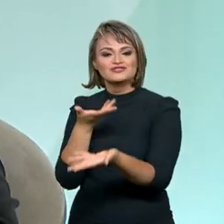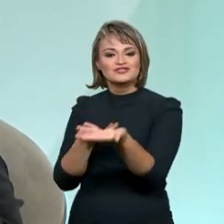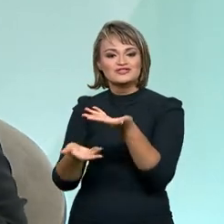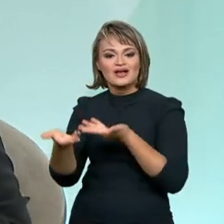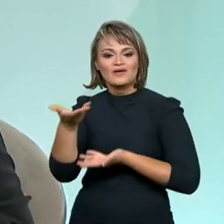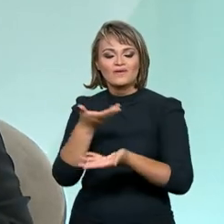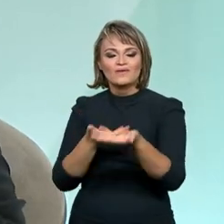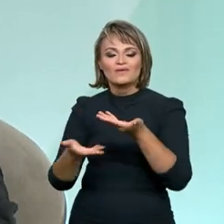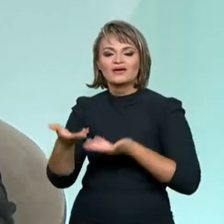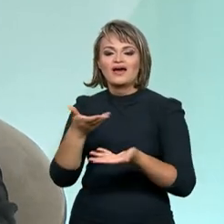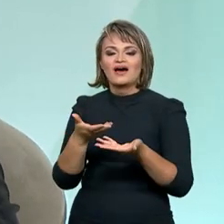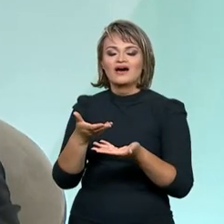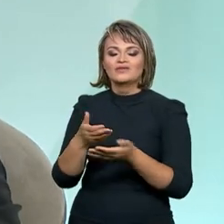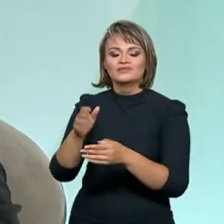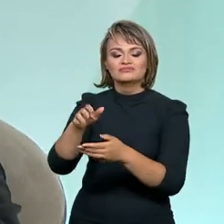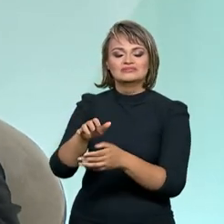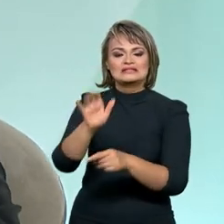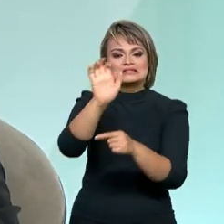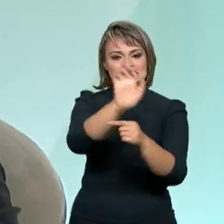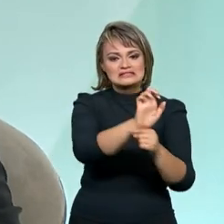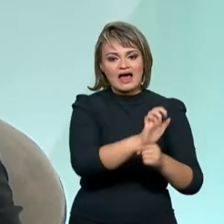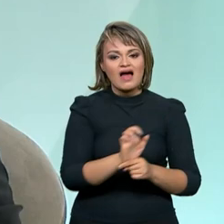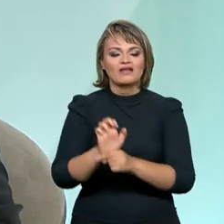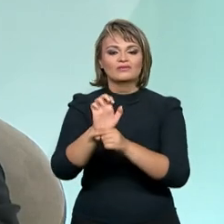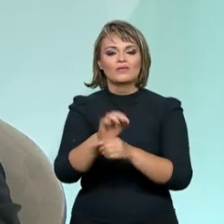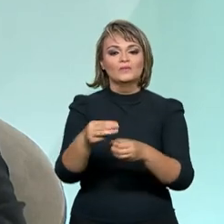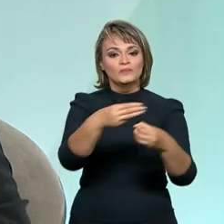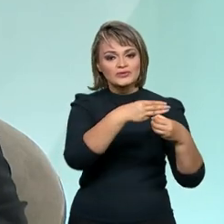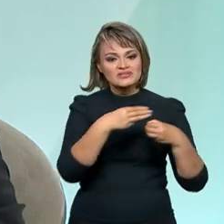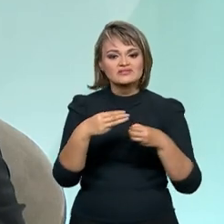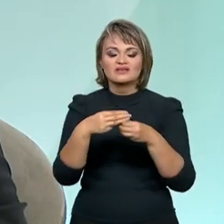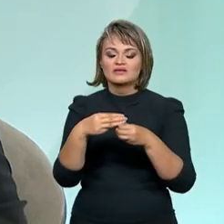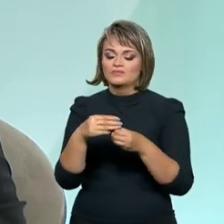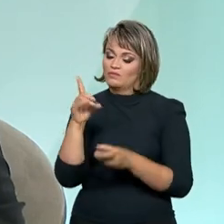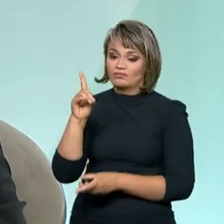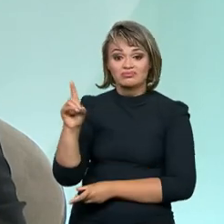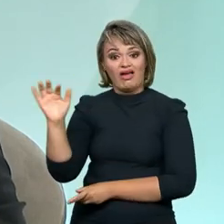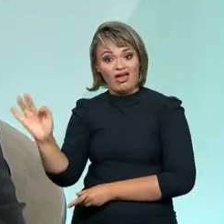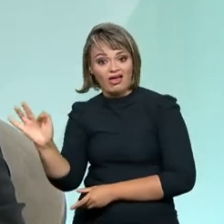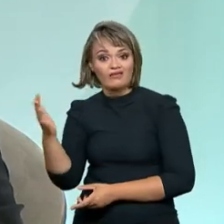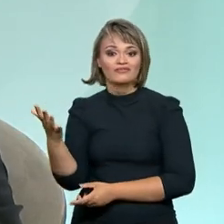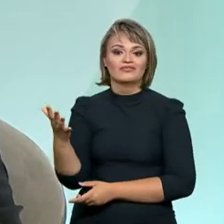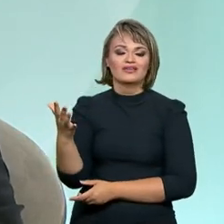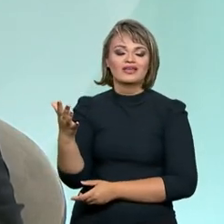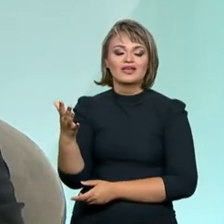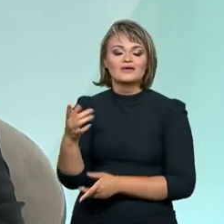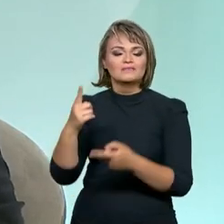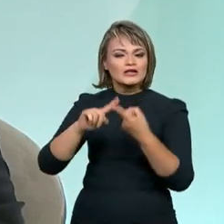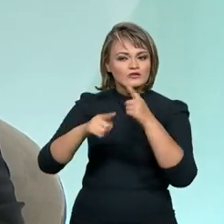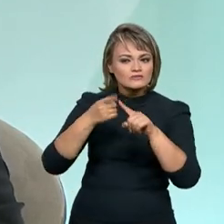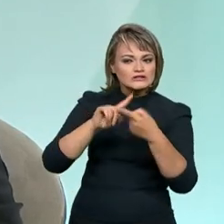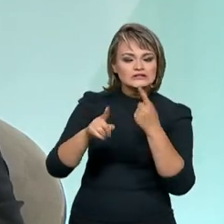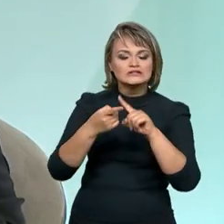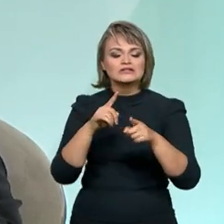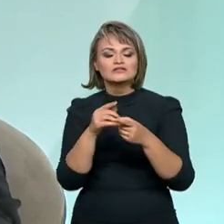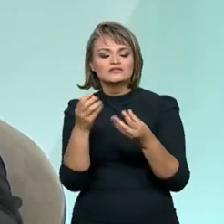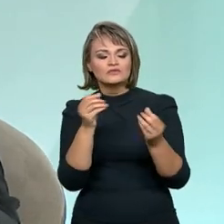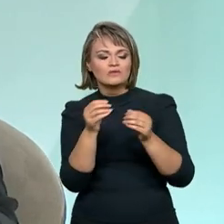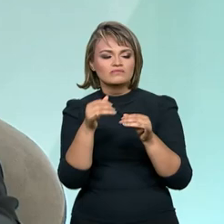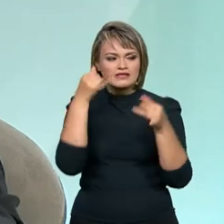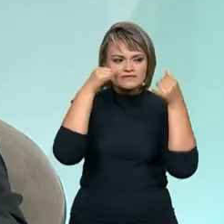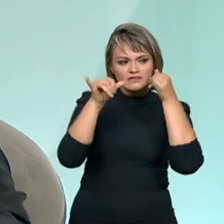com entes federados, com os estados, com os municípios, com o Distrito Federal, para estabelecer planos de contingência,